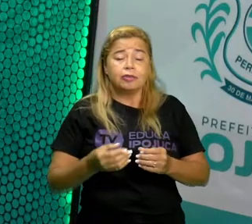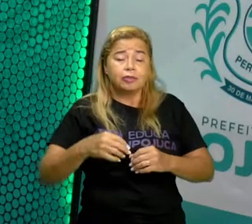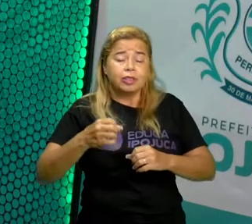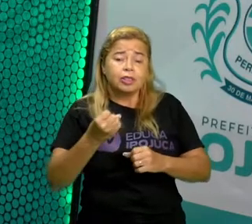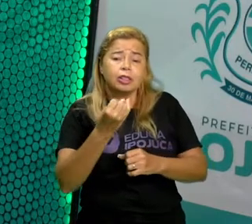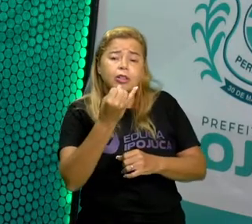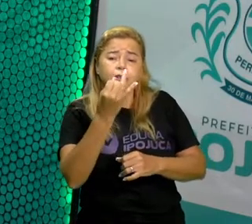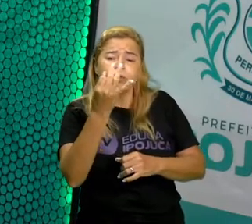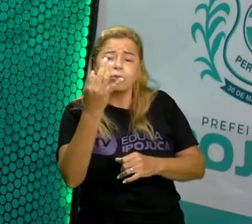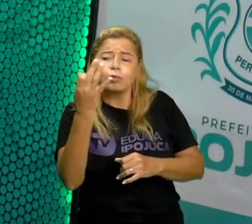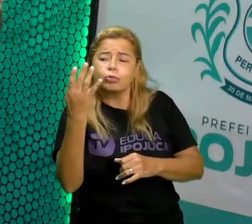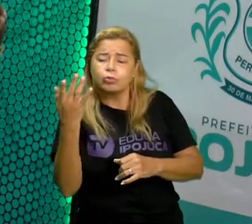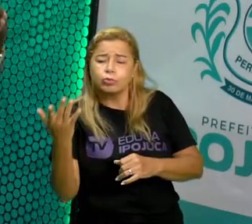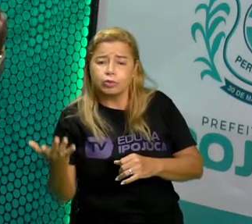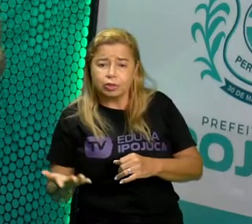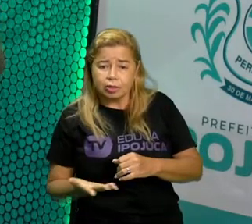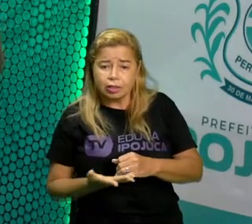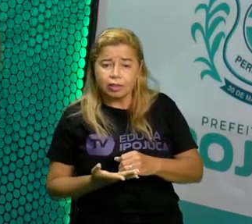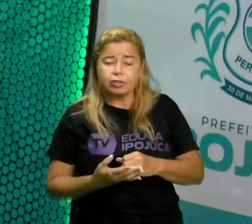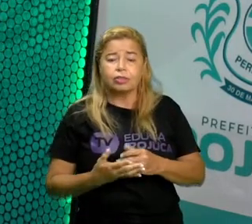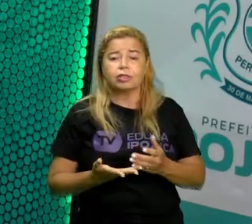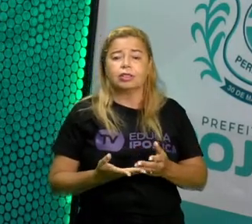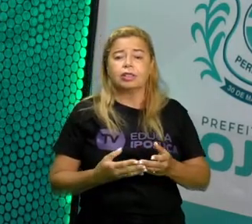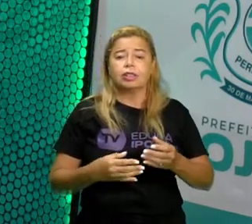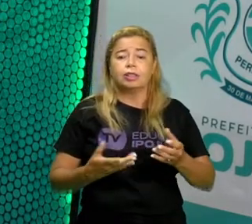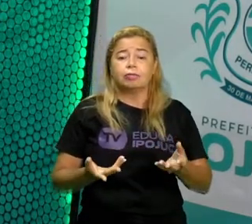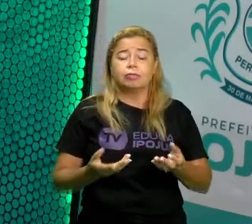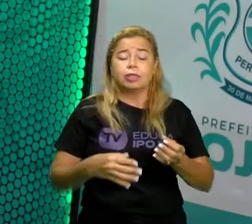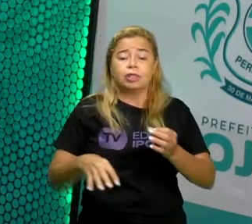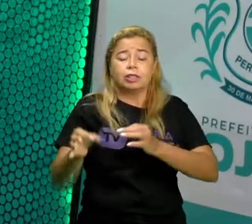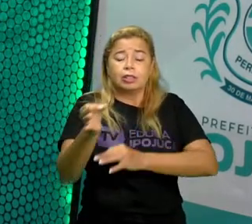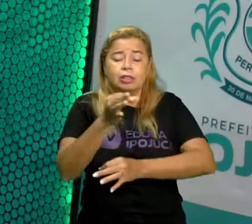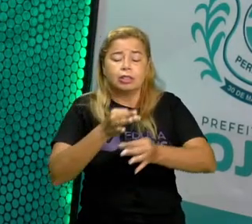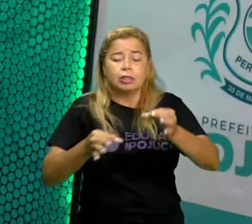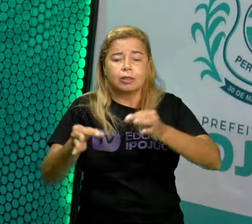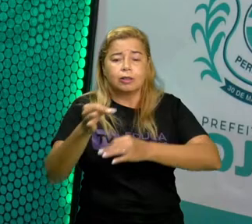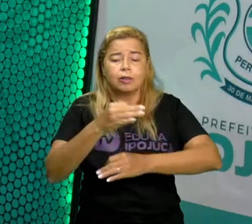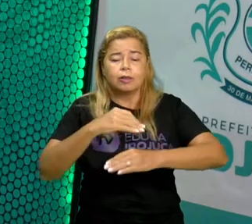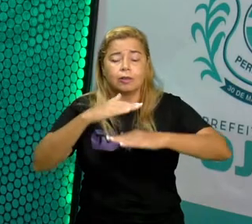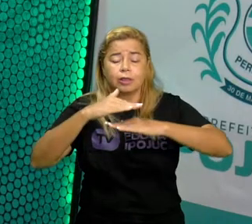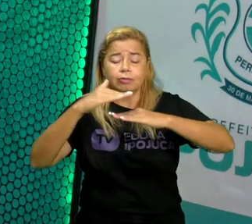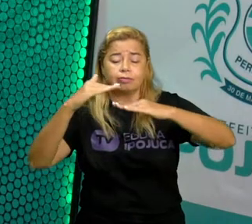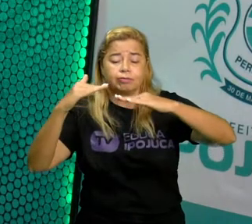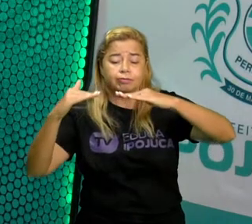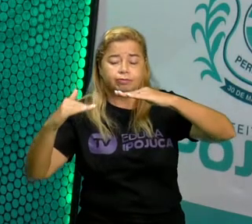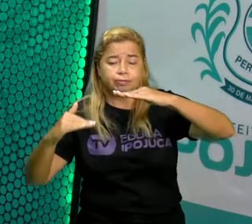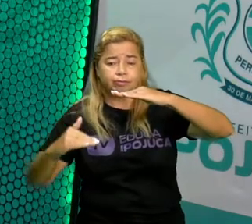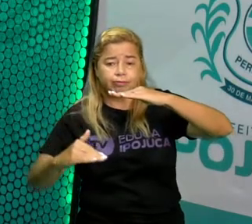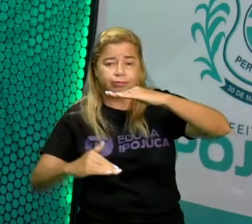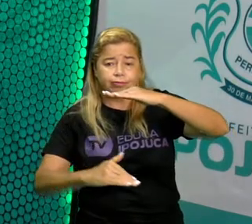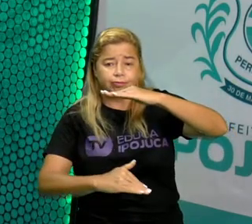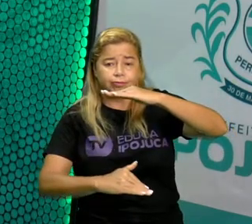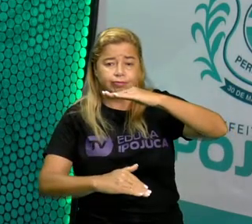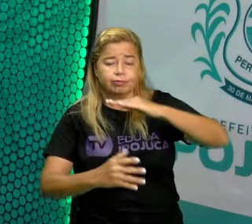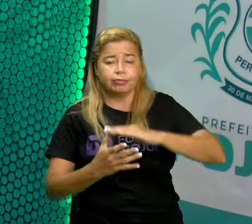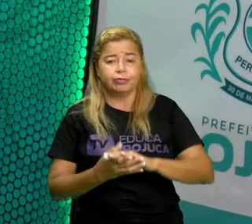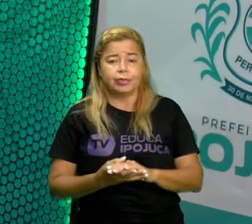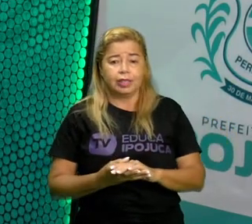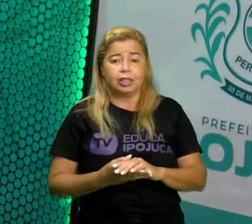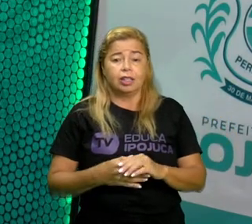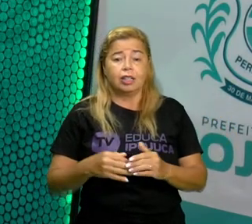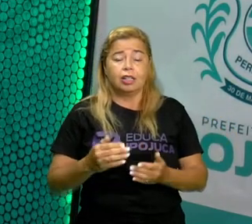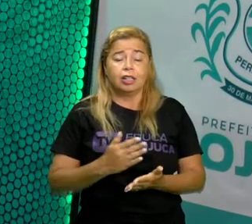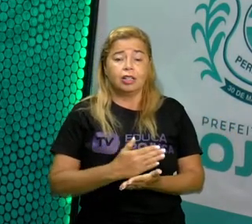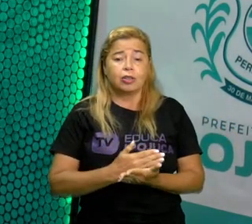números em forma ou em ordem decrescente. Ou seja, do maior